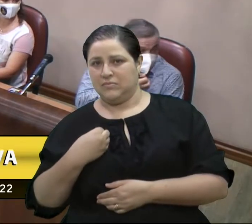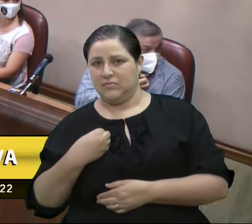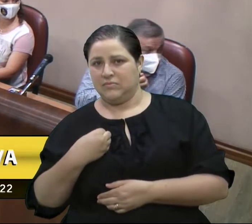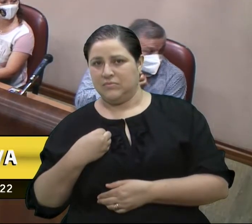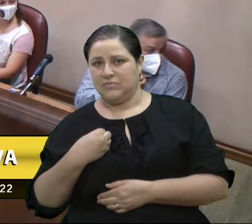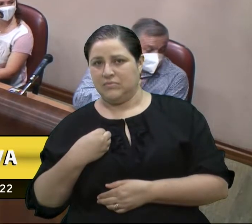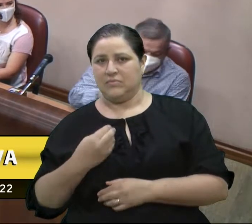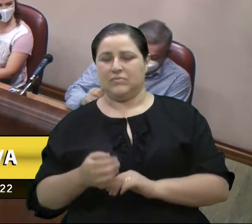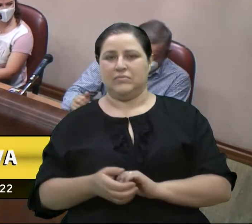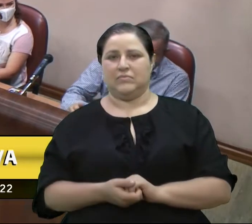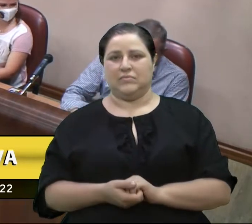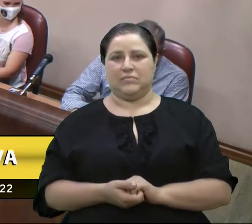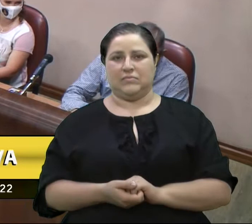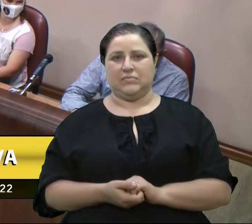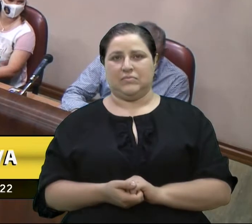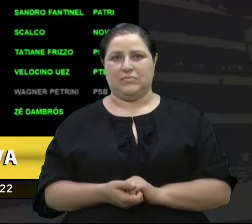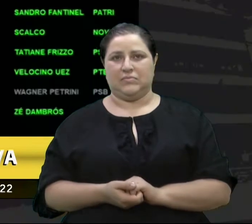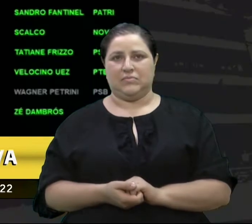Ah,